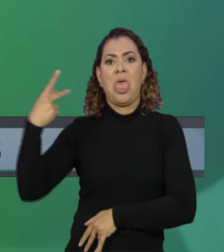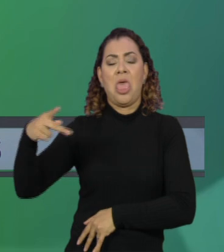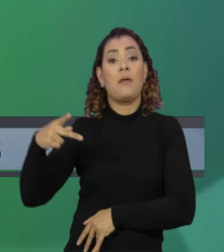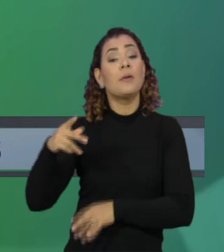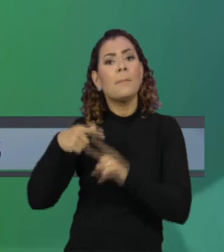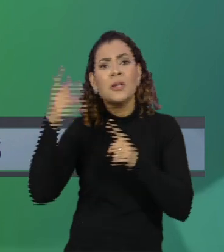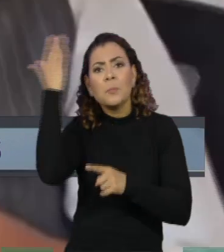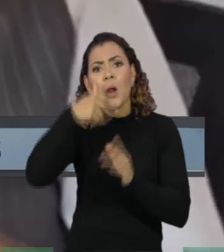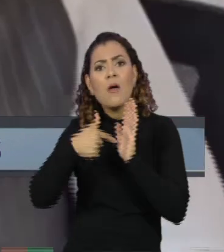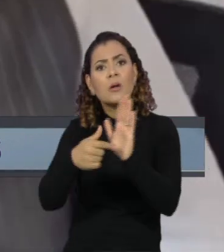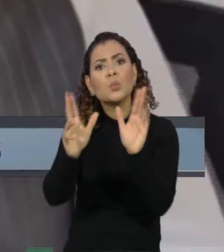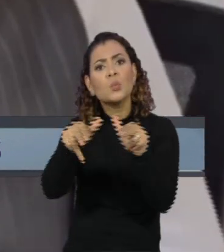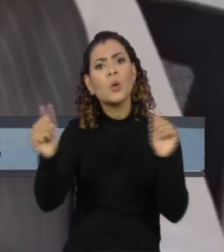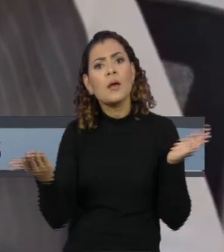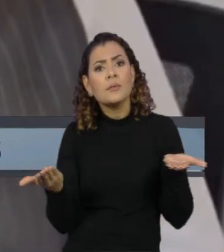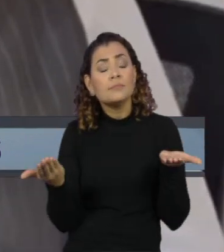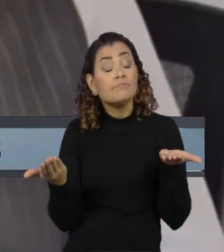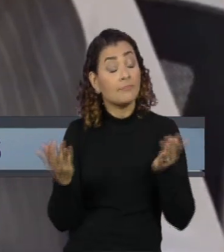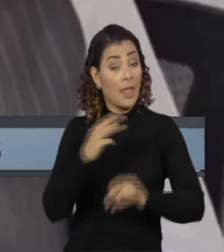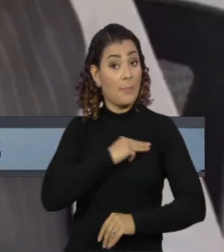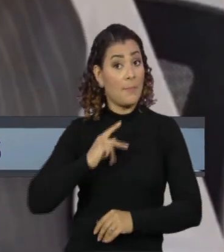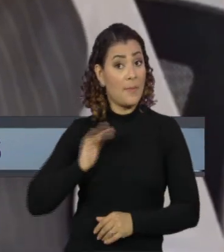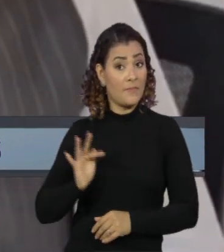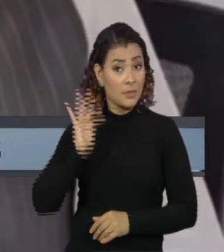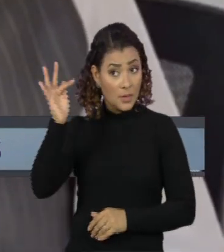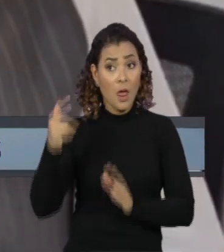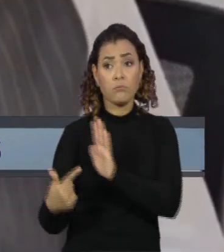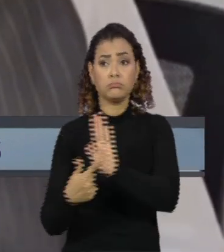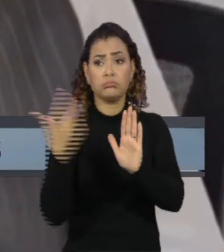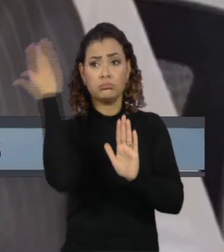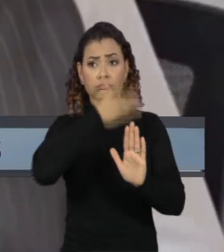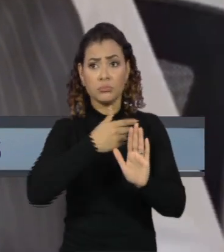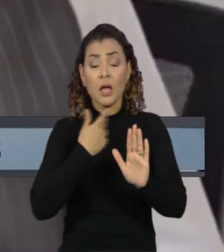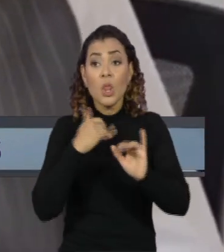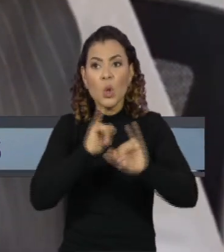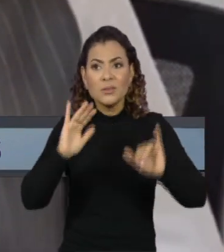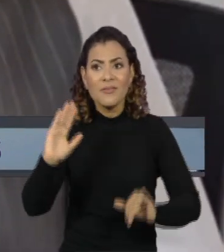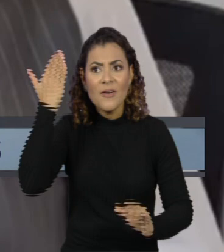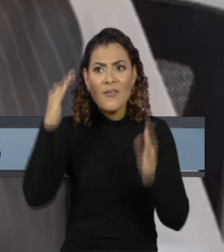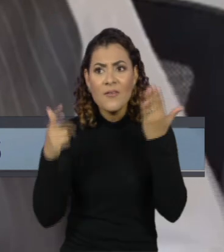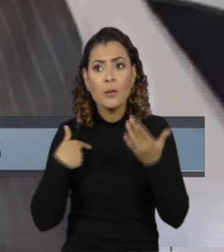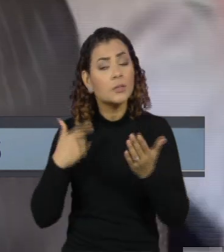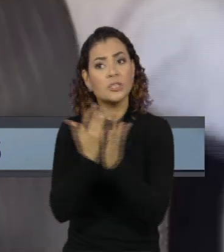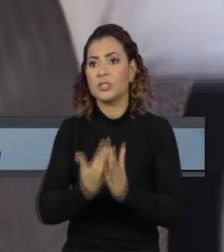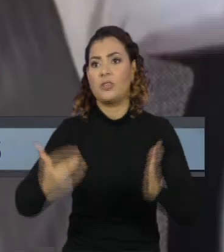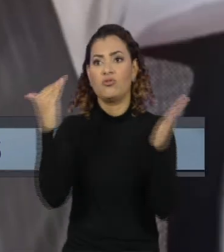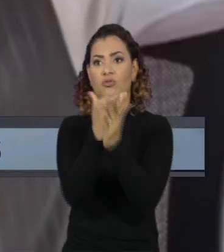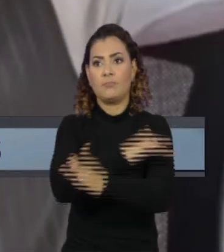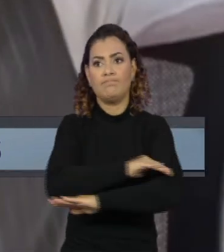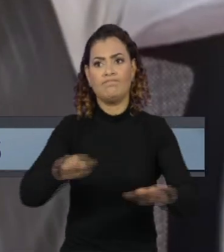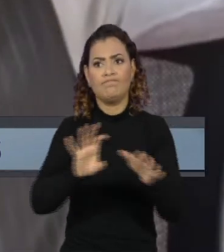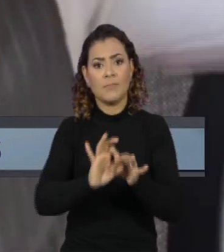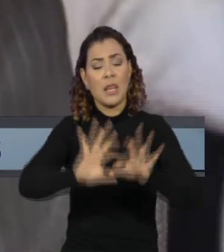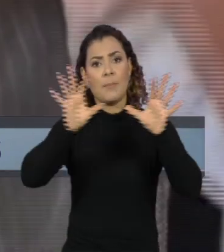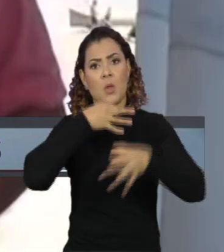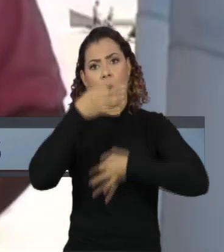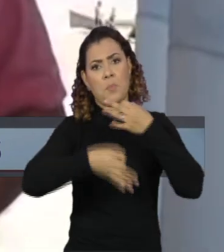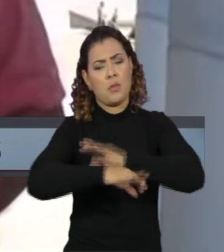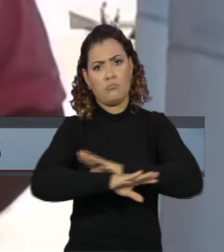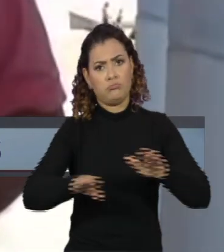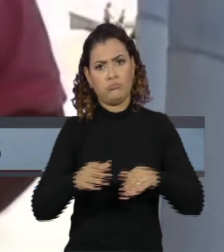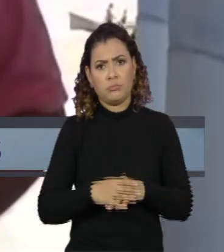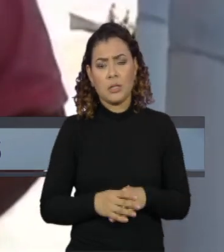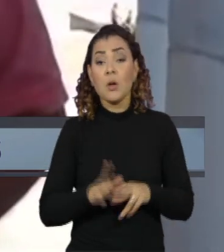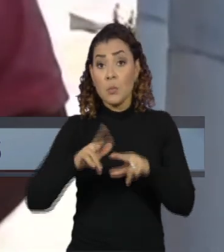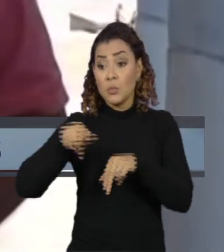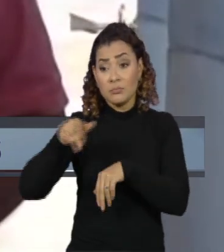sobre a afirmação. O Ministério Público Federal considerou que declarações como essa extrapolam os limites da liberdade de expressão e